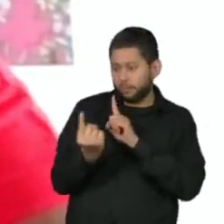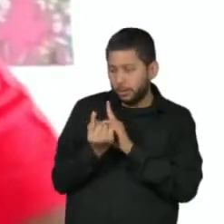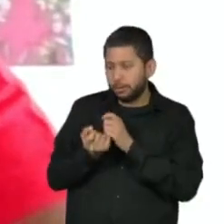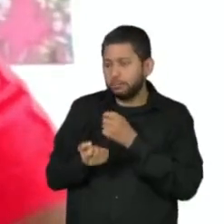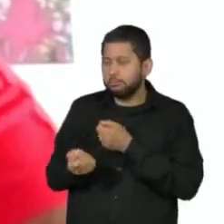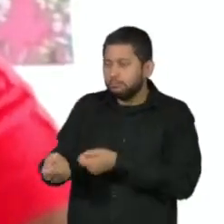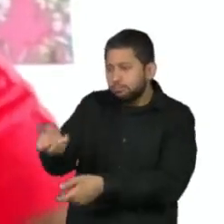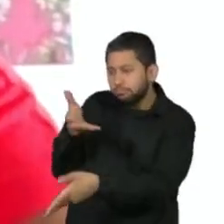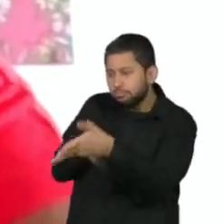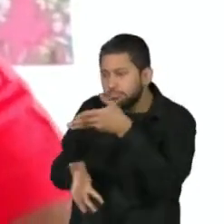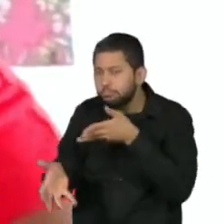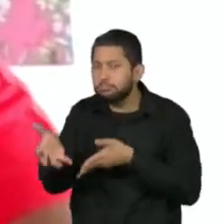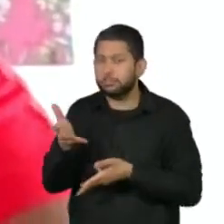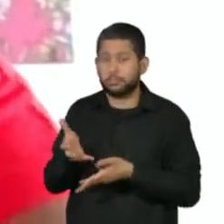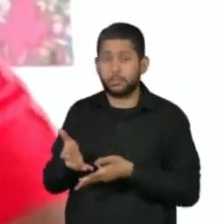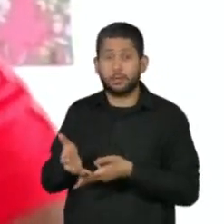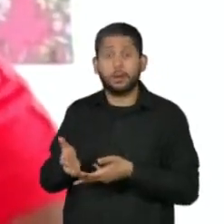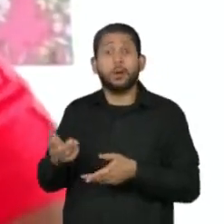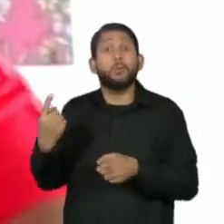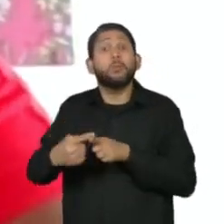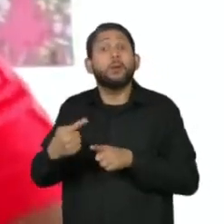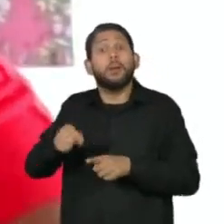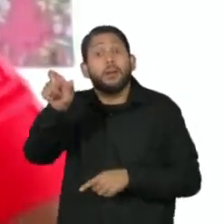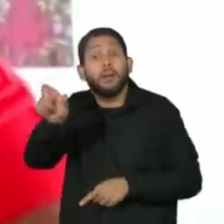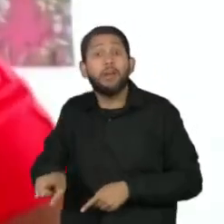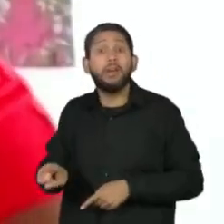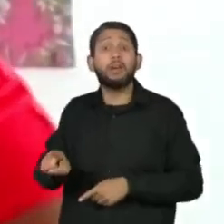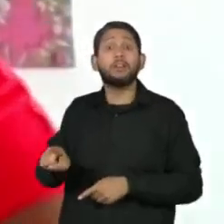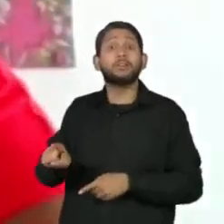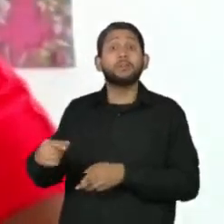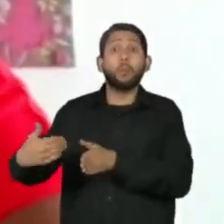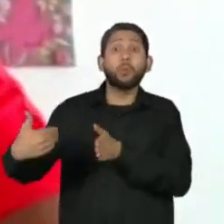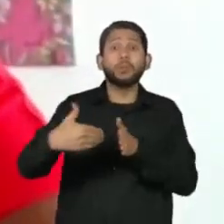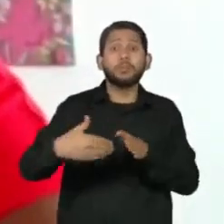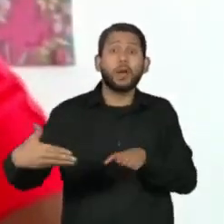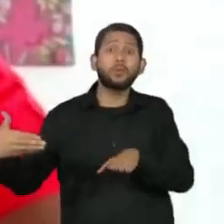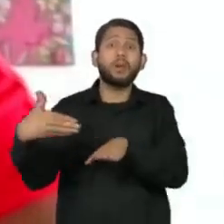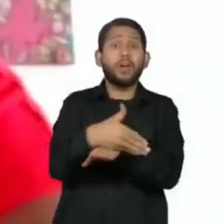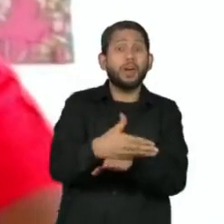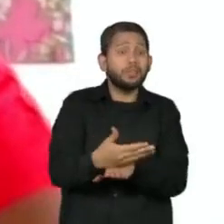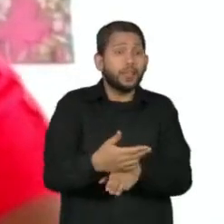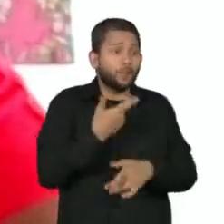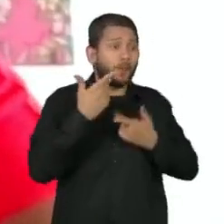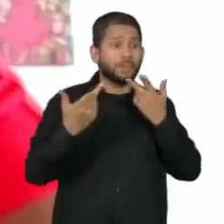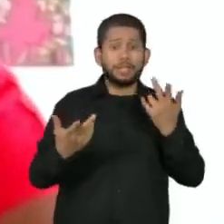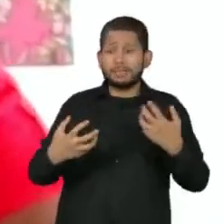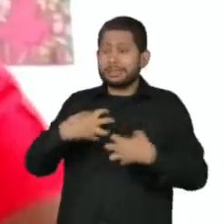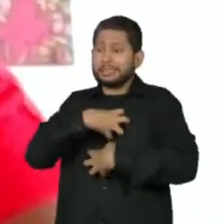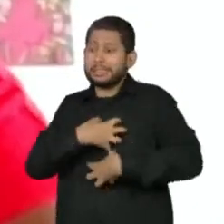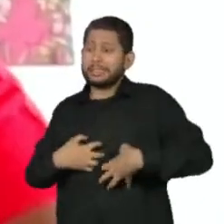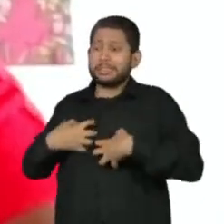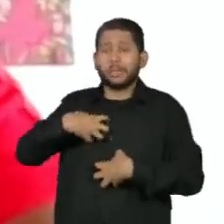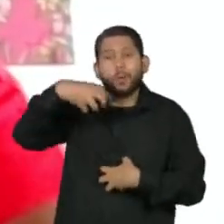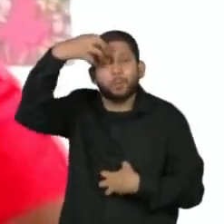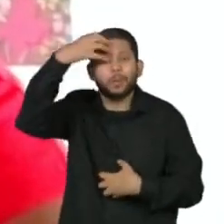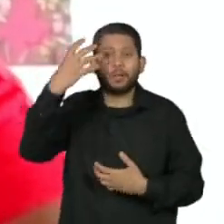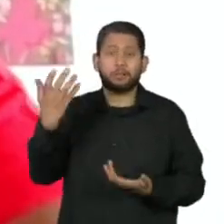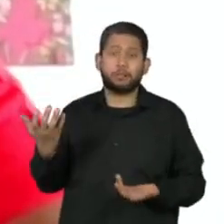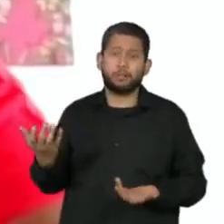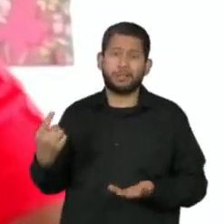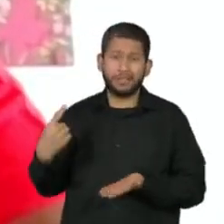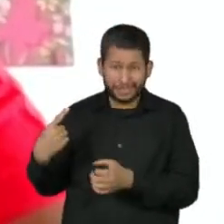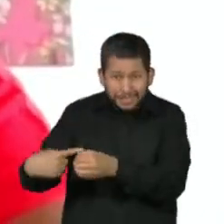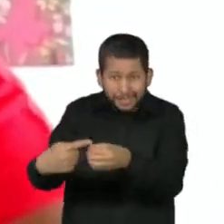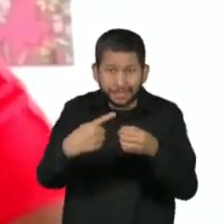crianças e esses adolescentes não vão ser revitimizados nesse processo da escuta. E nós temos pouquíssimas cidades